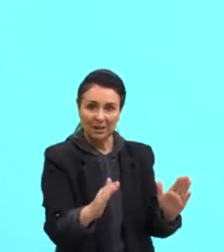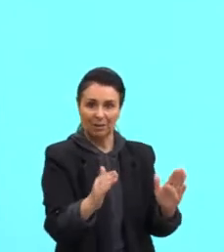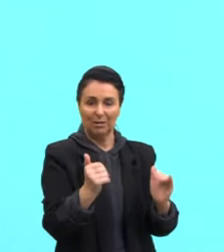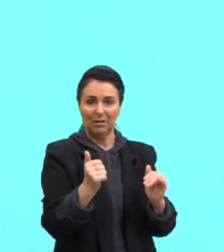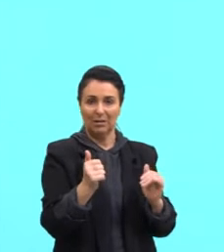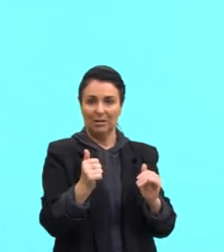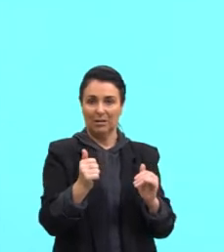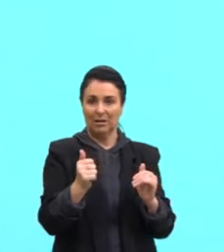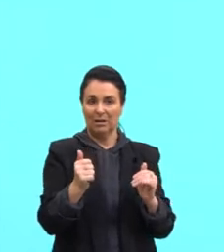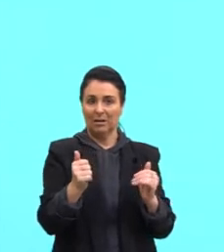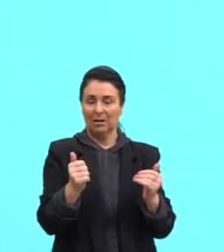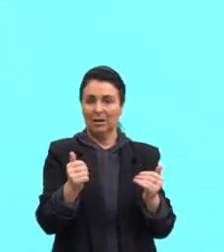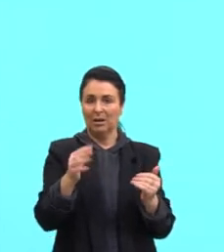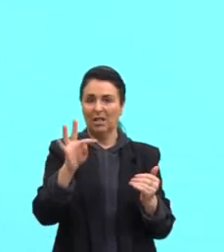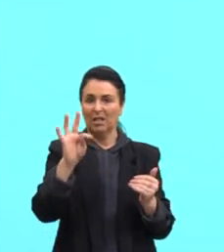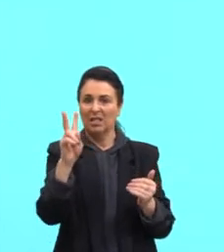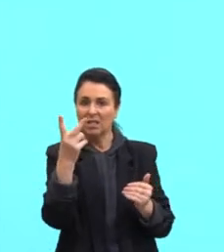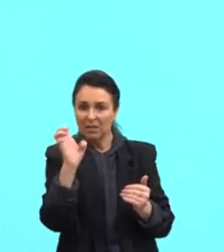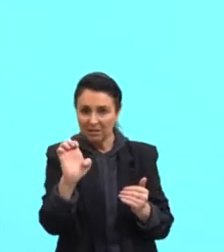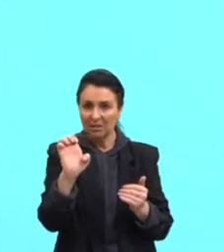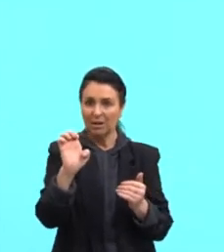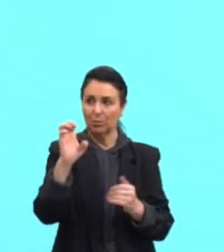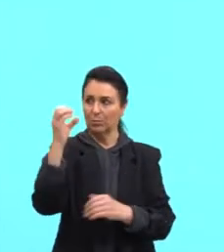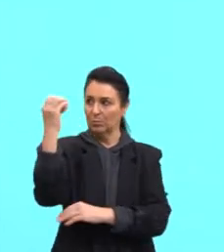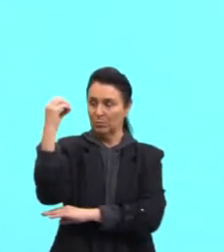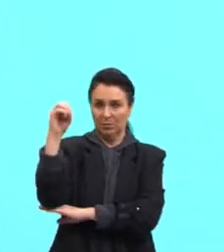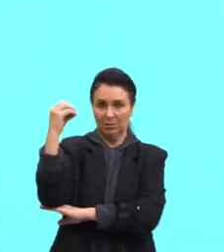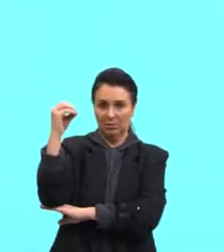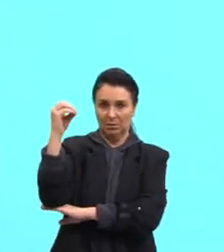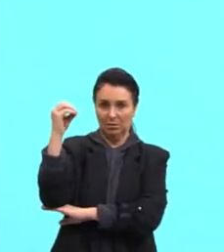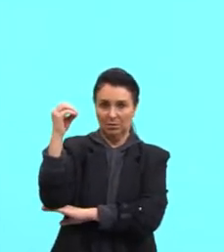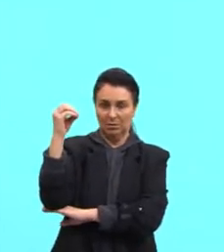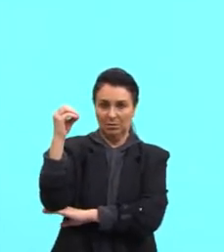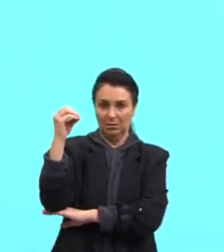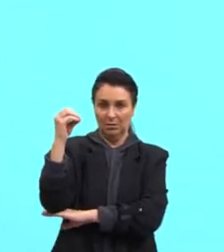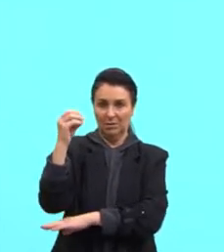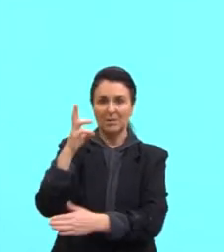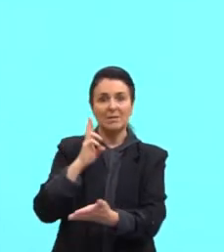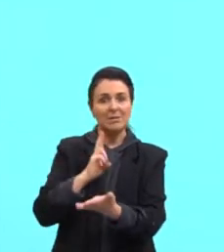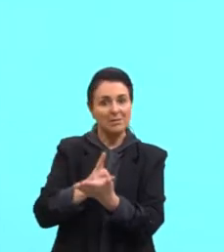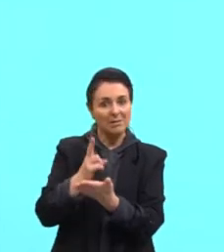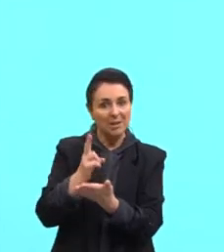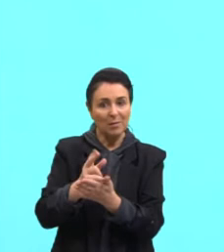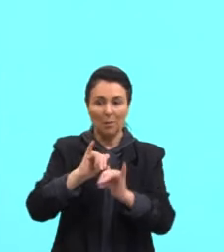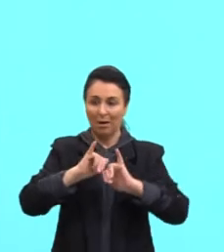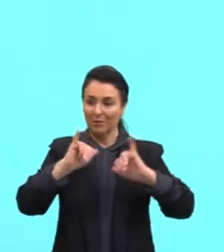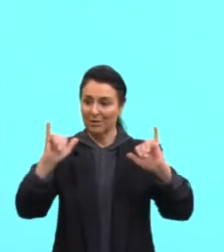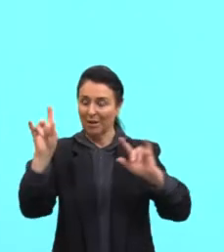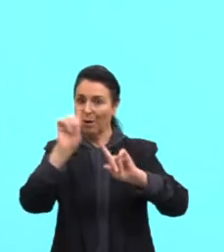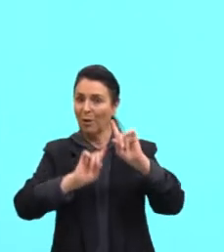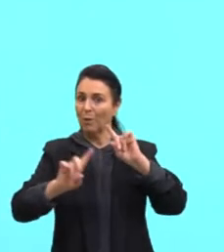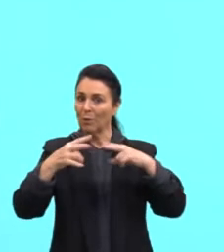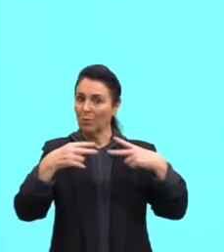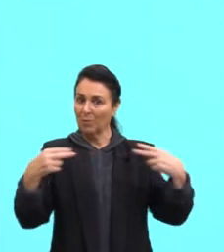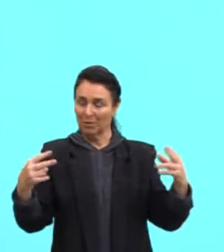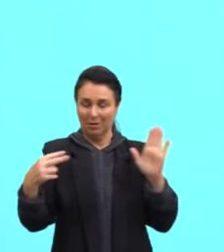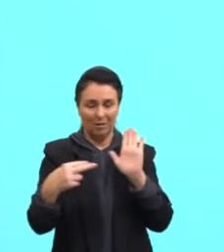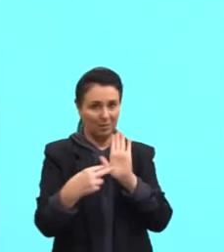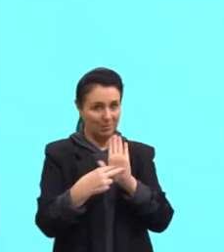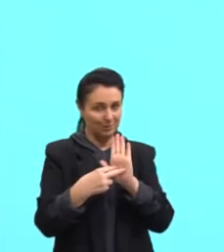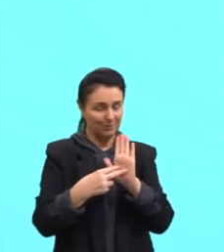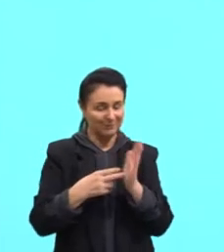O Porto Alegre, ok? Sempre para colocar alguma coisa que vai dar uma ênfase. Vamos adiante.